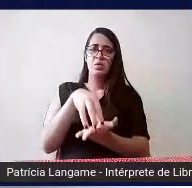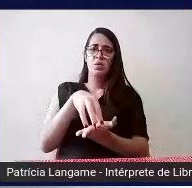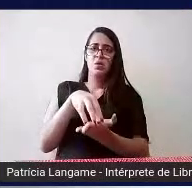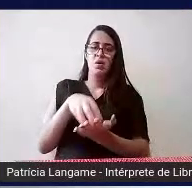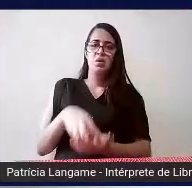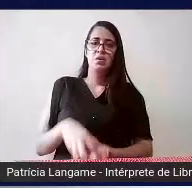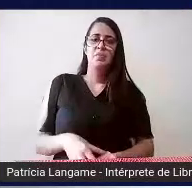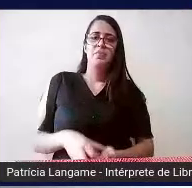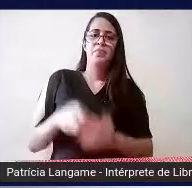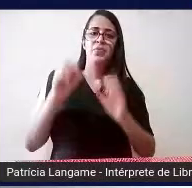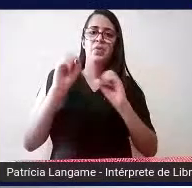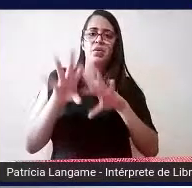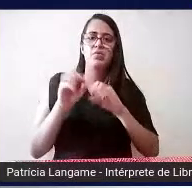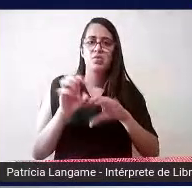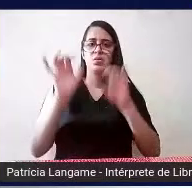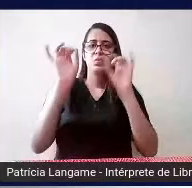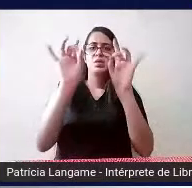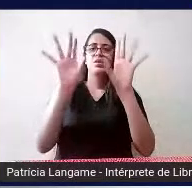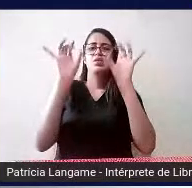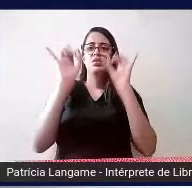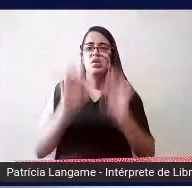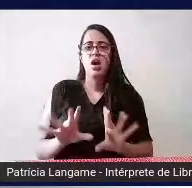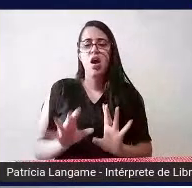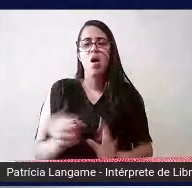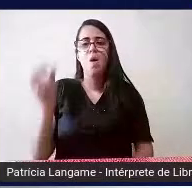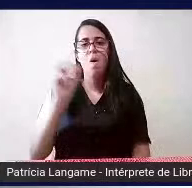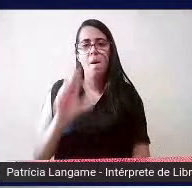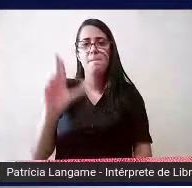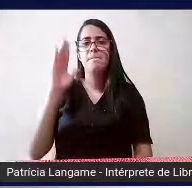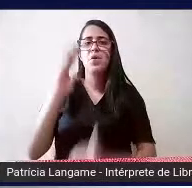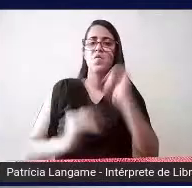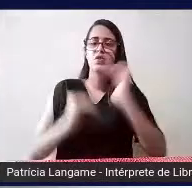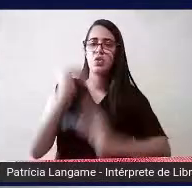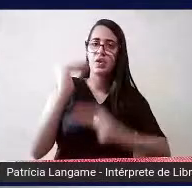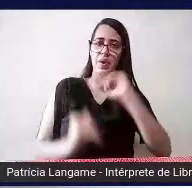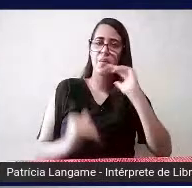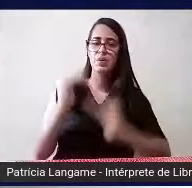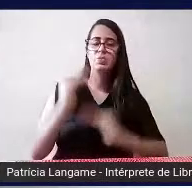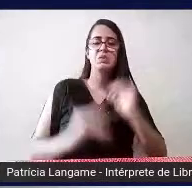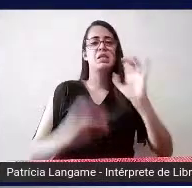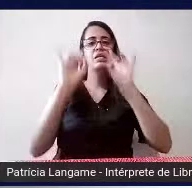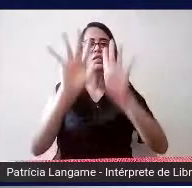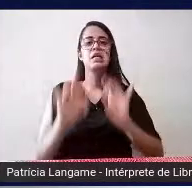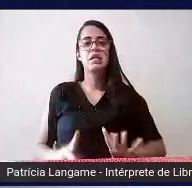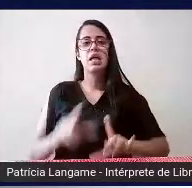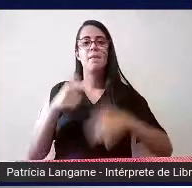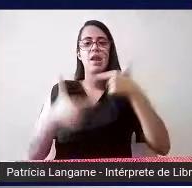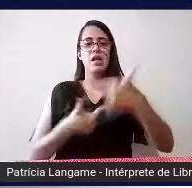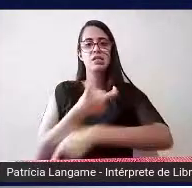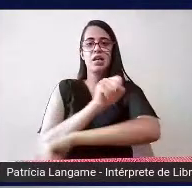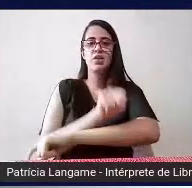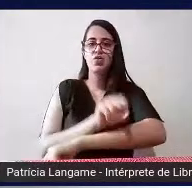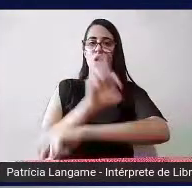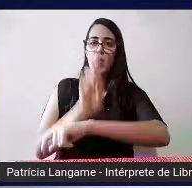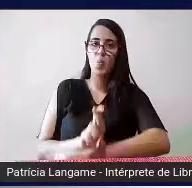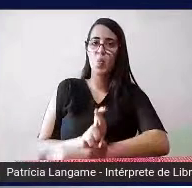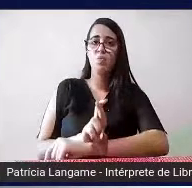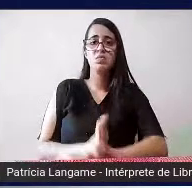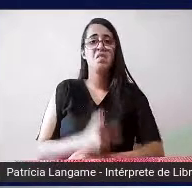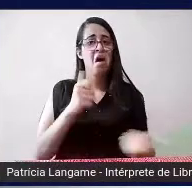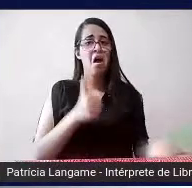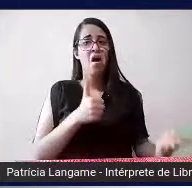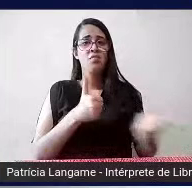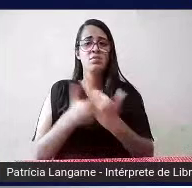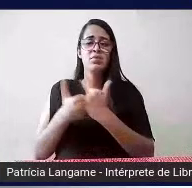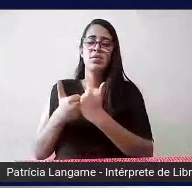educação especial pro NAPN ou para aquele profissional especializado que trabalha na sala de recursos e é ele que vai te auxiliar